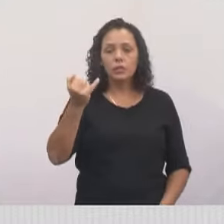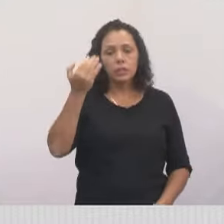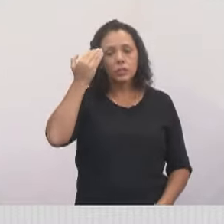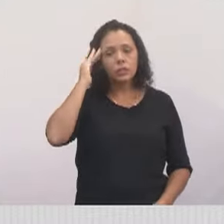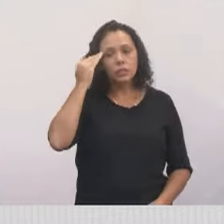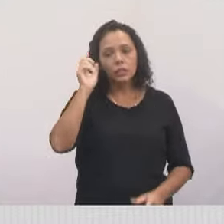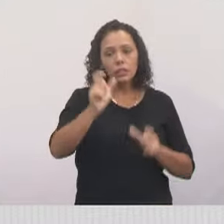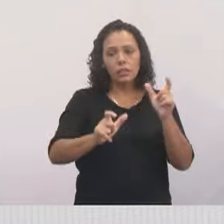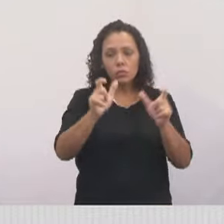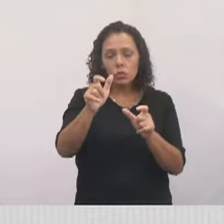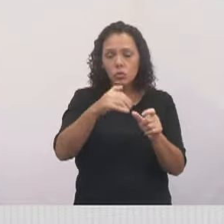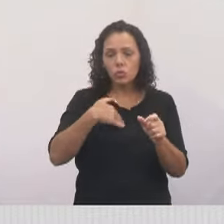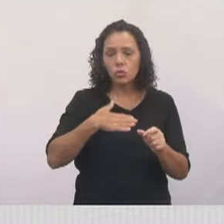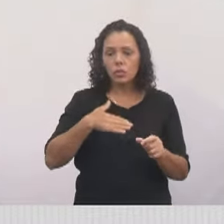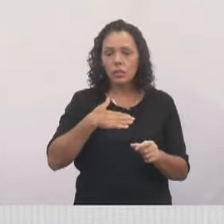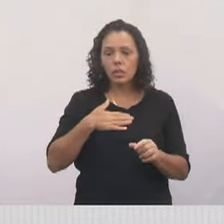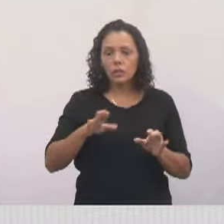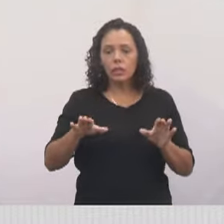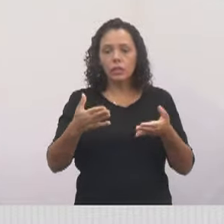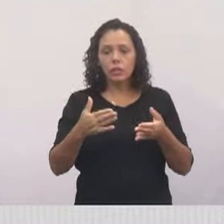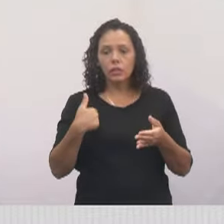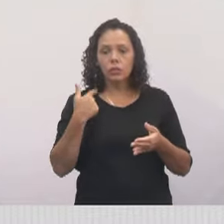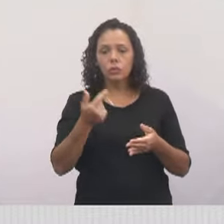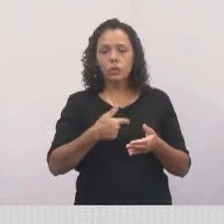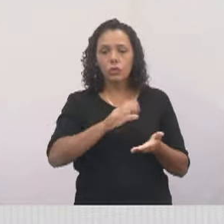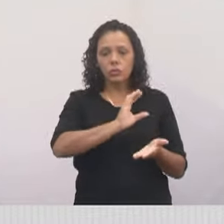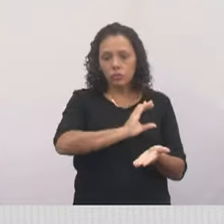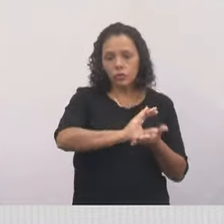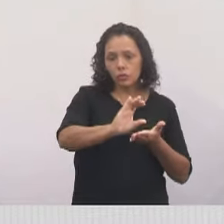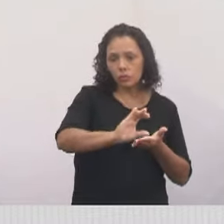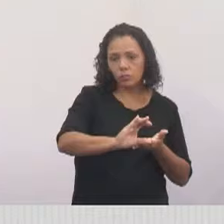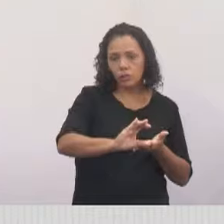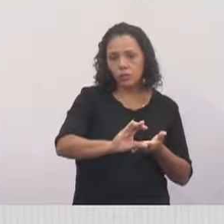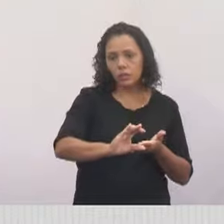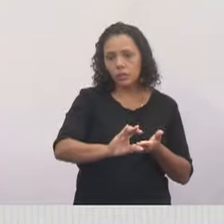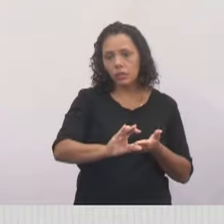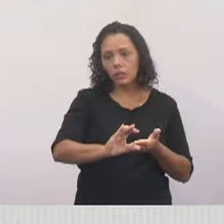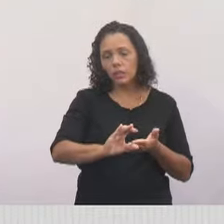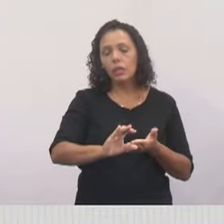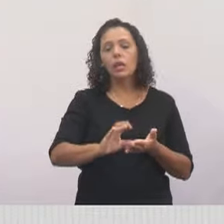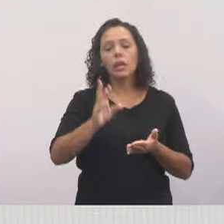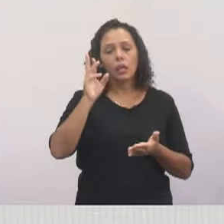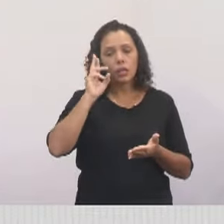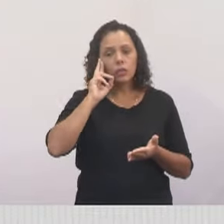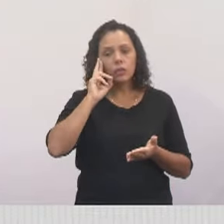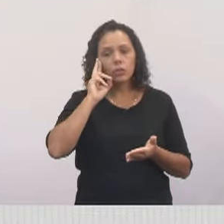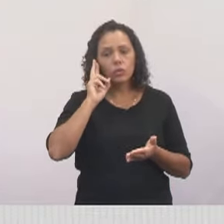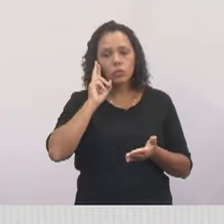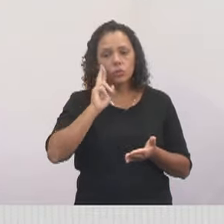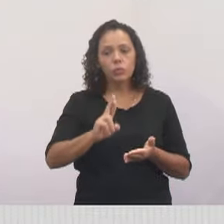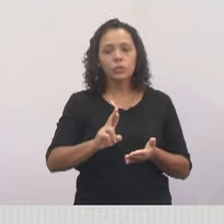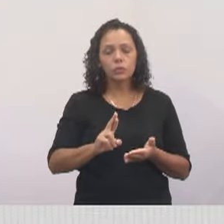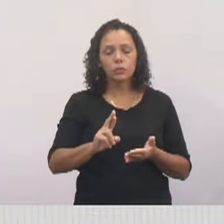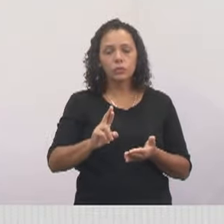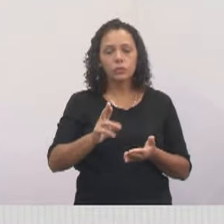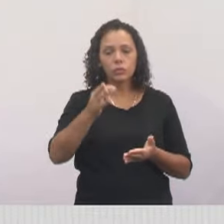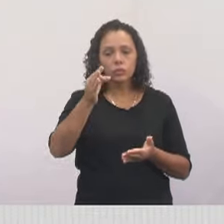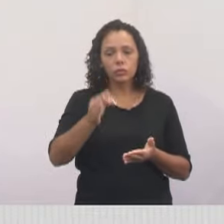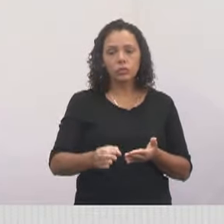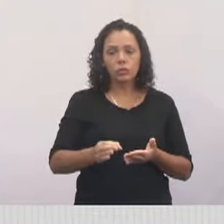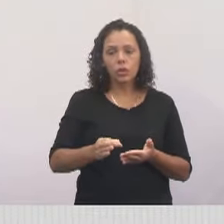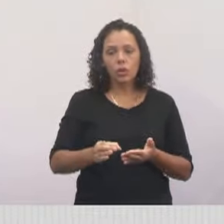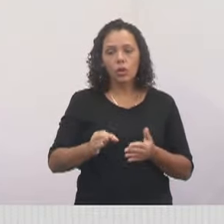estão satisfeitas. Então nós pegamos parte da nascimenta, destinamos, e aí saiu, deu esse resultado positivo aqui,